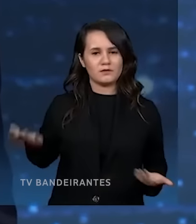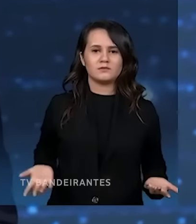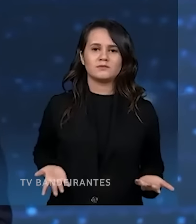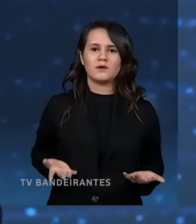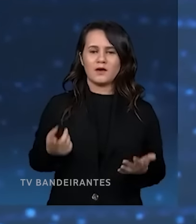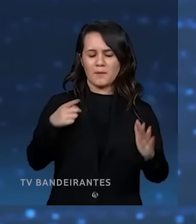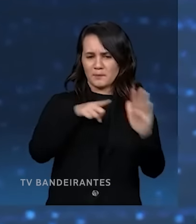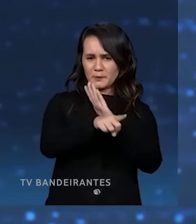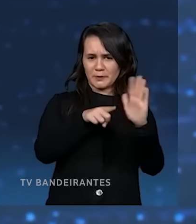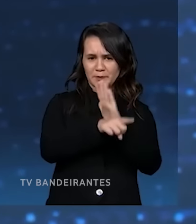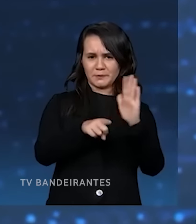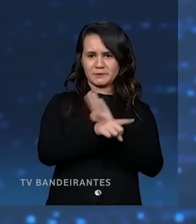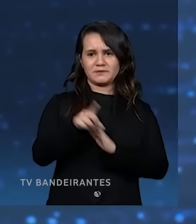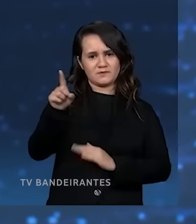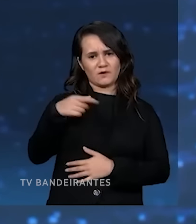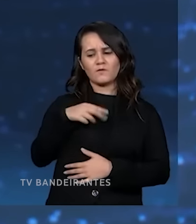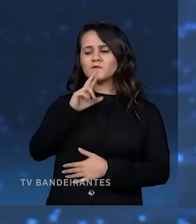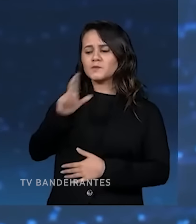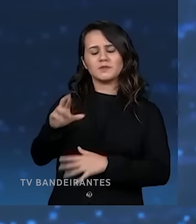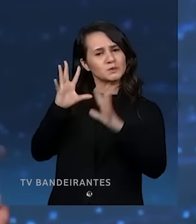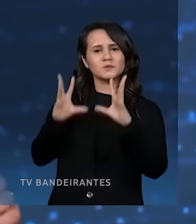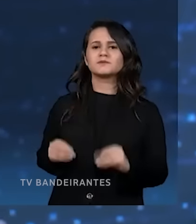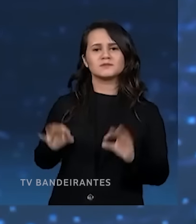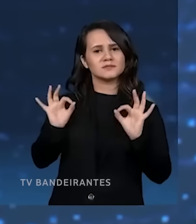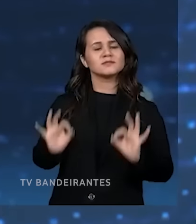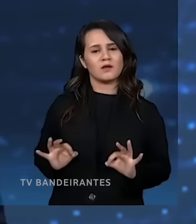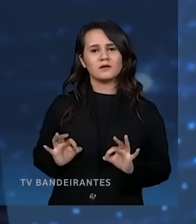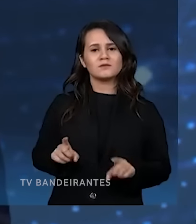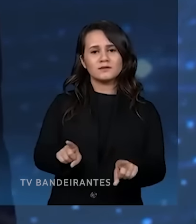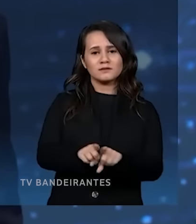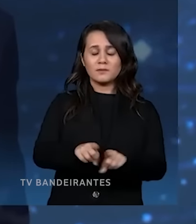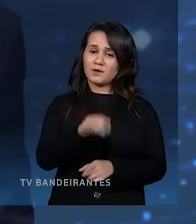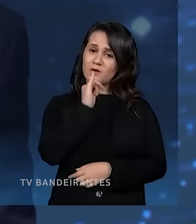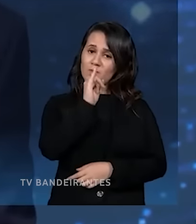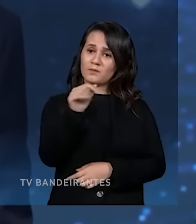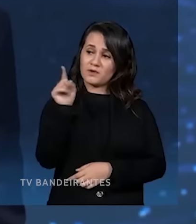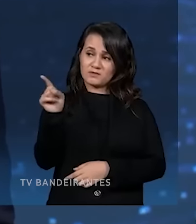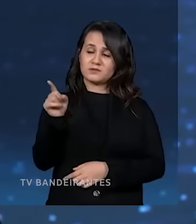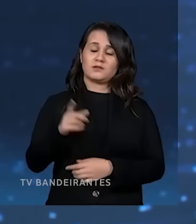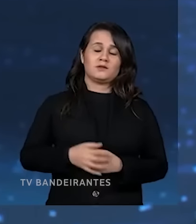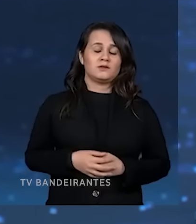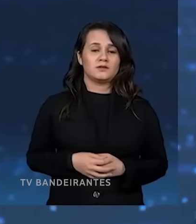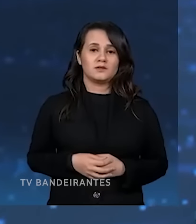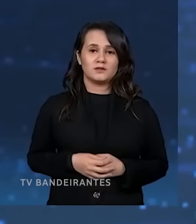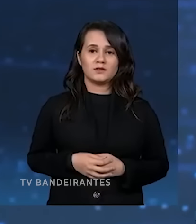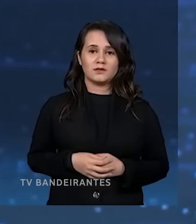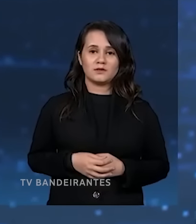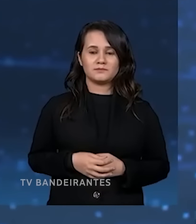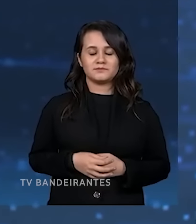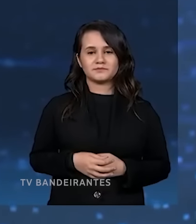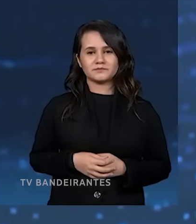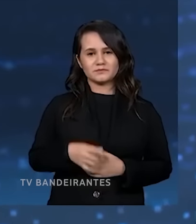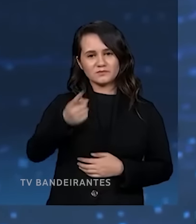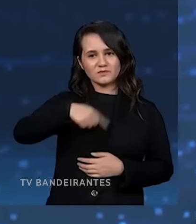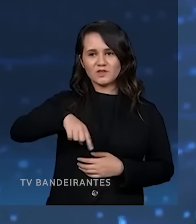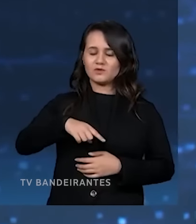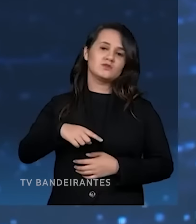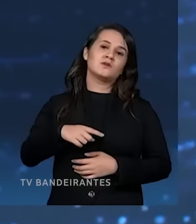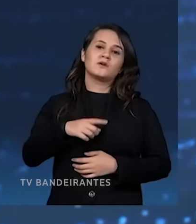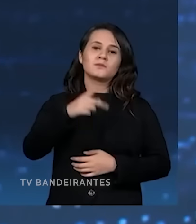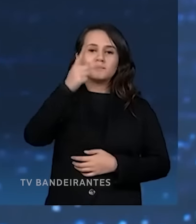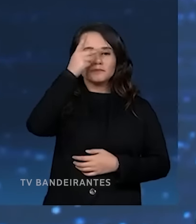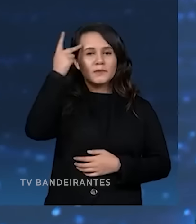As perguntas que você fizer, eu vou responder todas. Como, exemplo, também quero contar para você de que nós zeramos, por exemplo, o número de